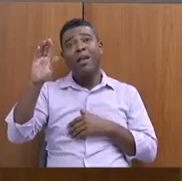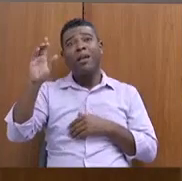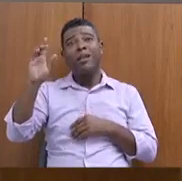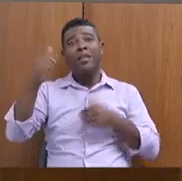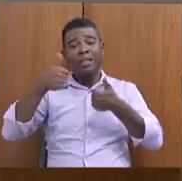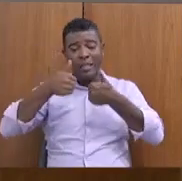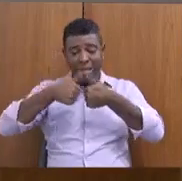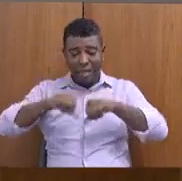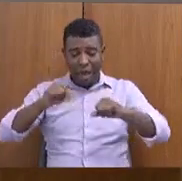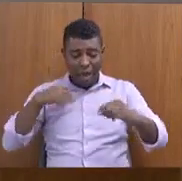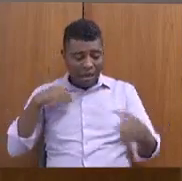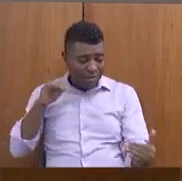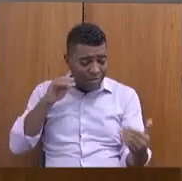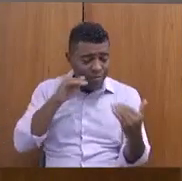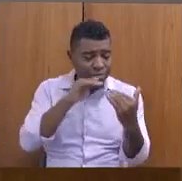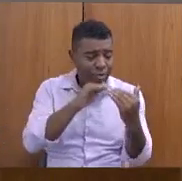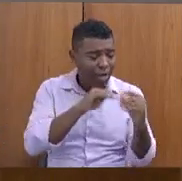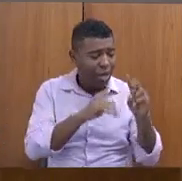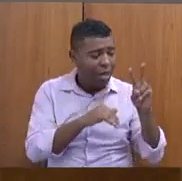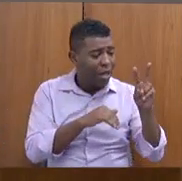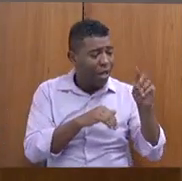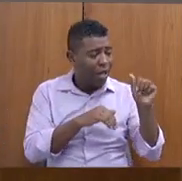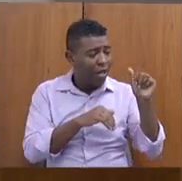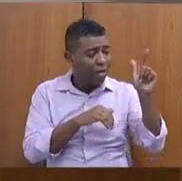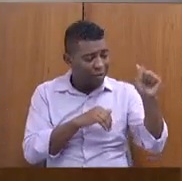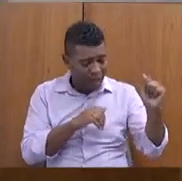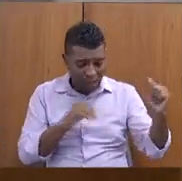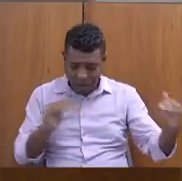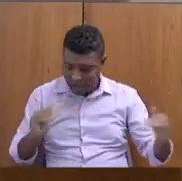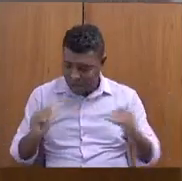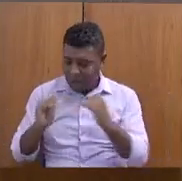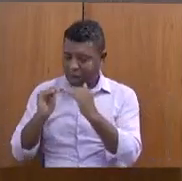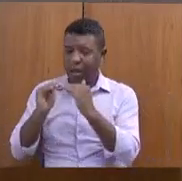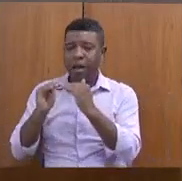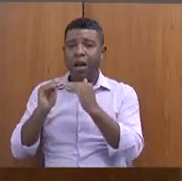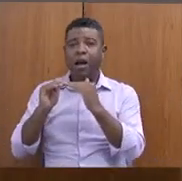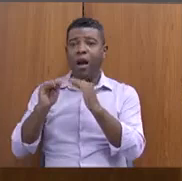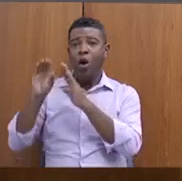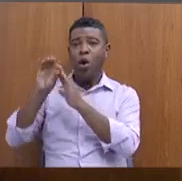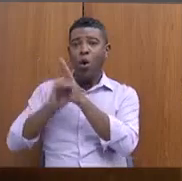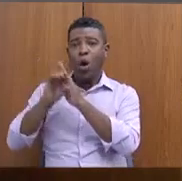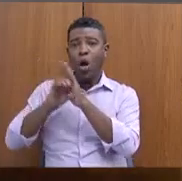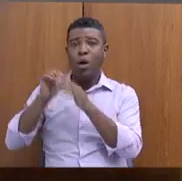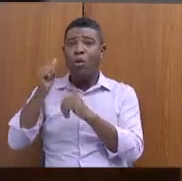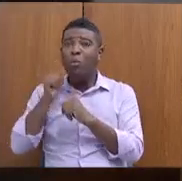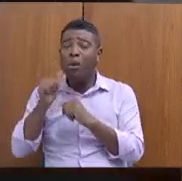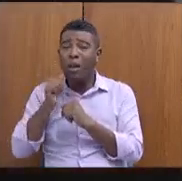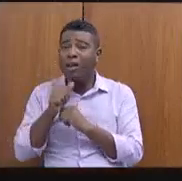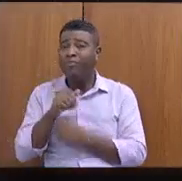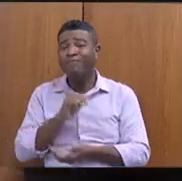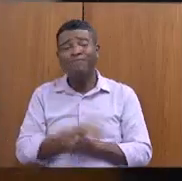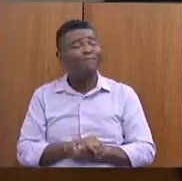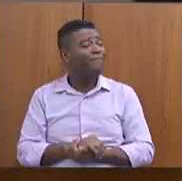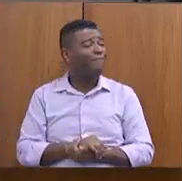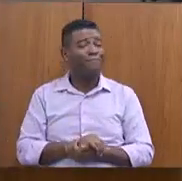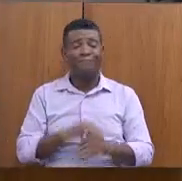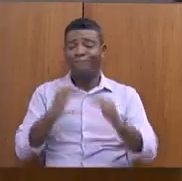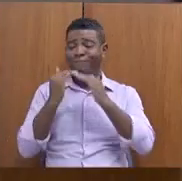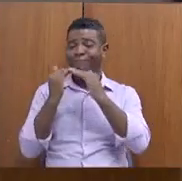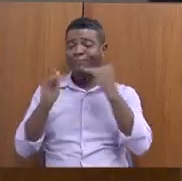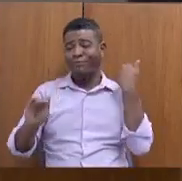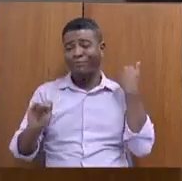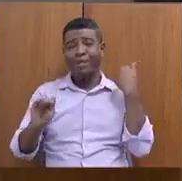os currículos das mulheres. Então, o que a gente precisa agora, e nós já estamos fazendo isso via Senac, porque as vagas são muito no